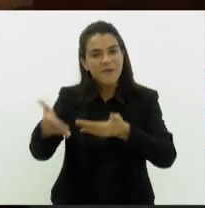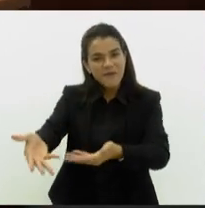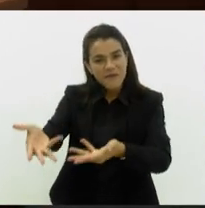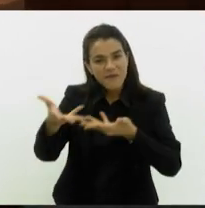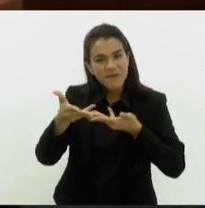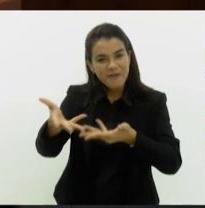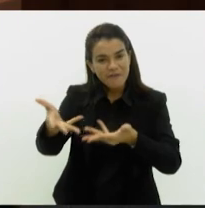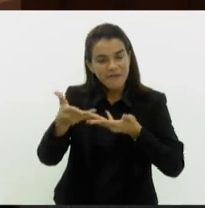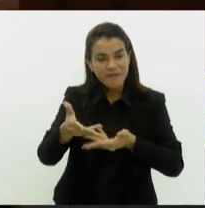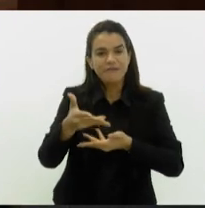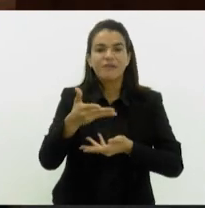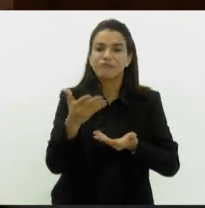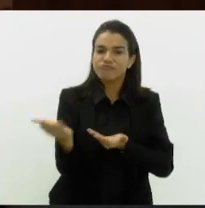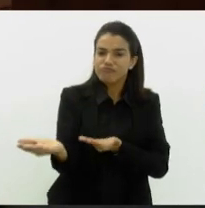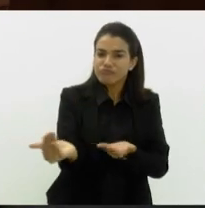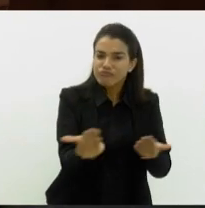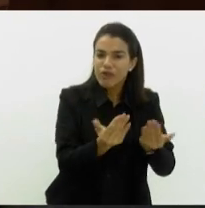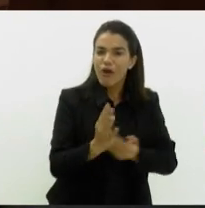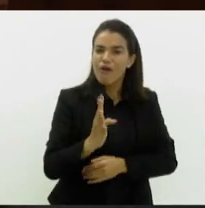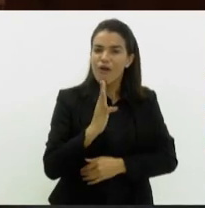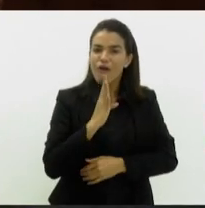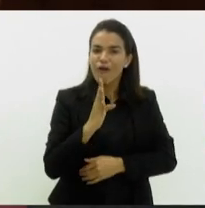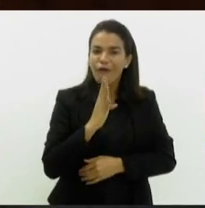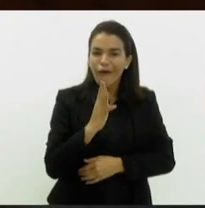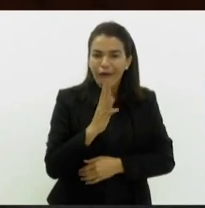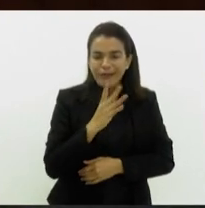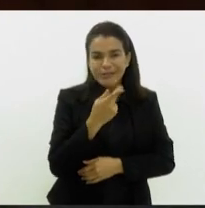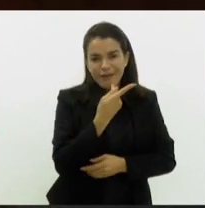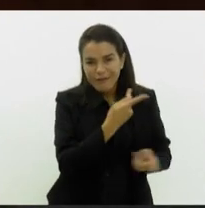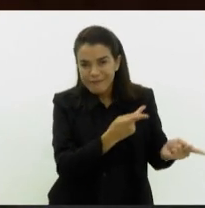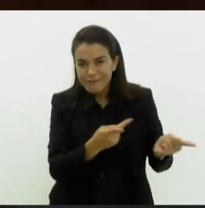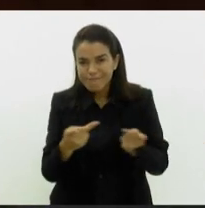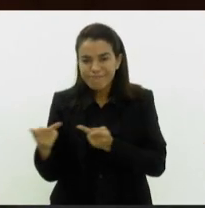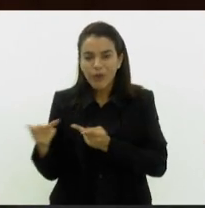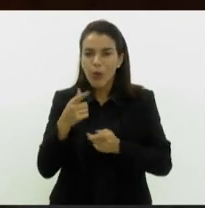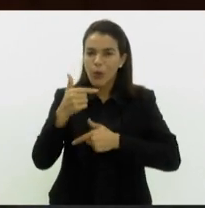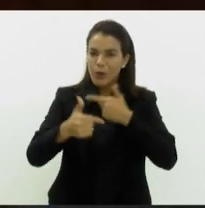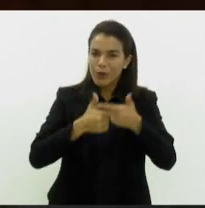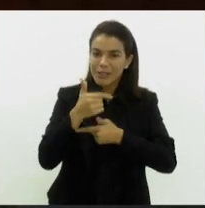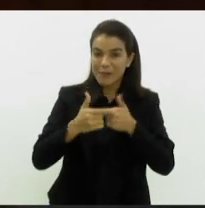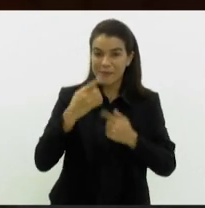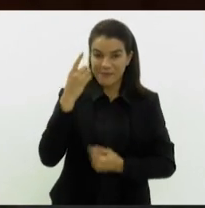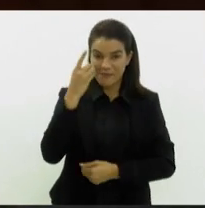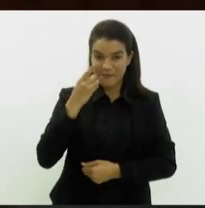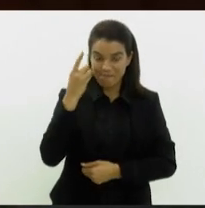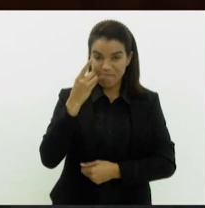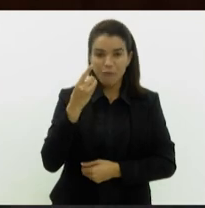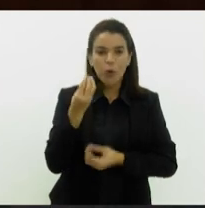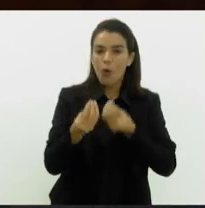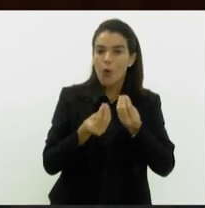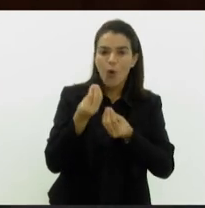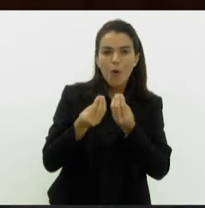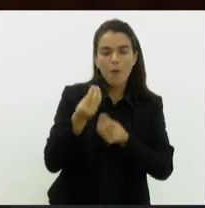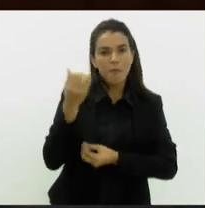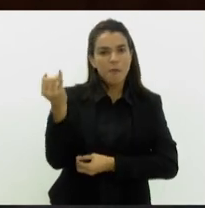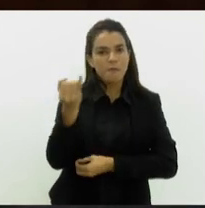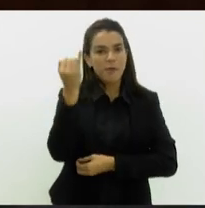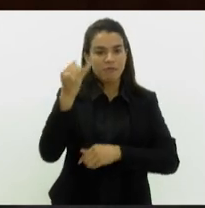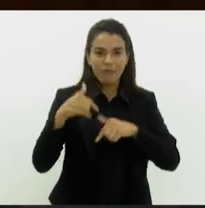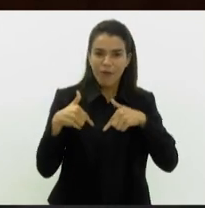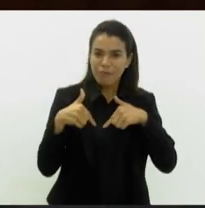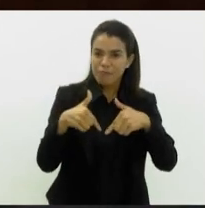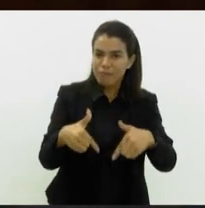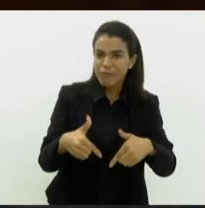jovens para conhecer a Assembleia Legislativa, o trabalho dos deputados, o quanto que é importante a atuação